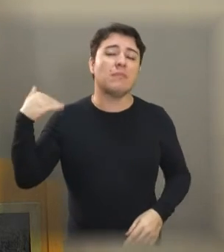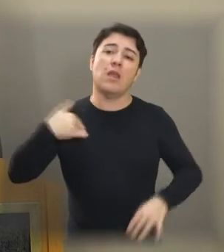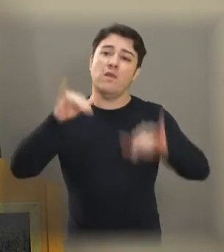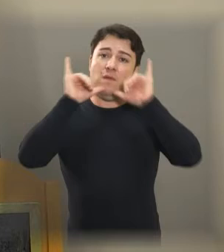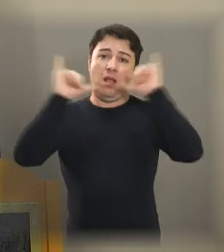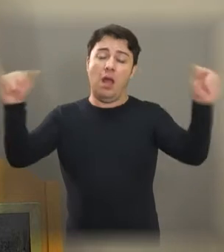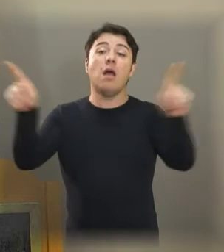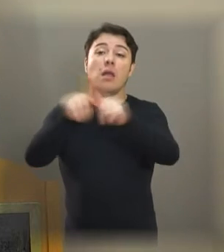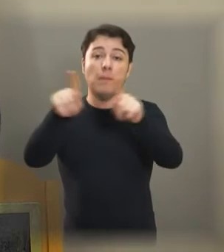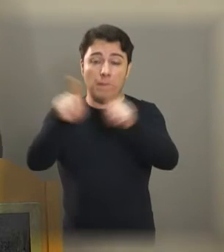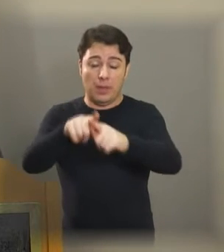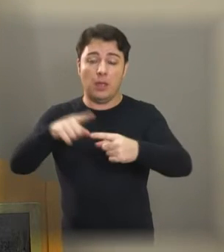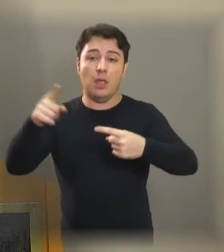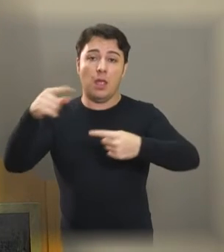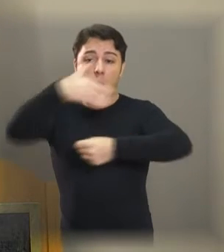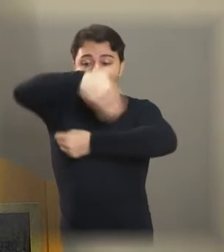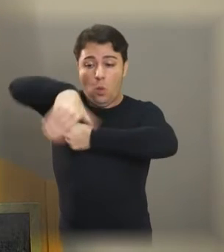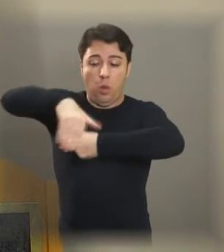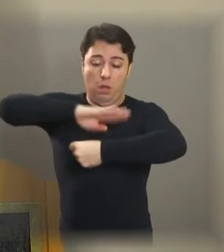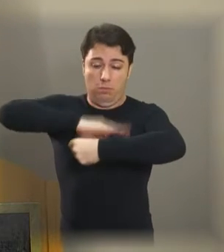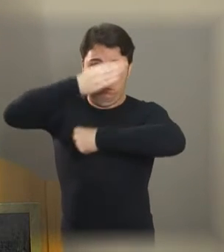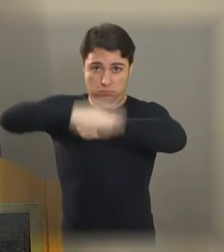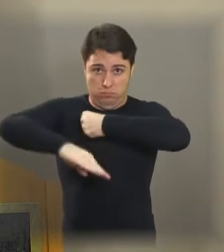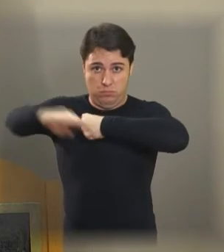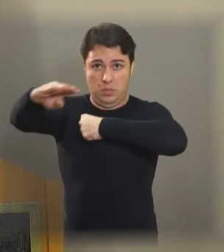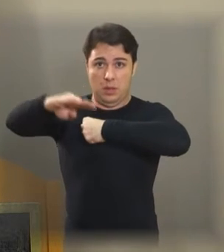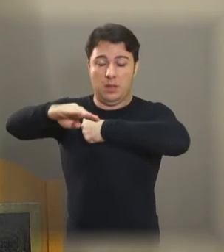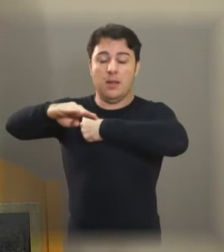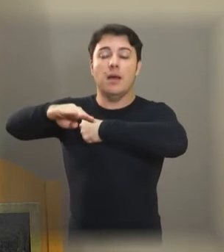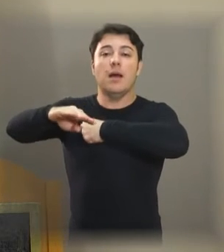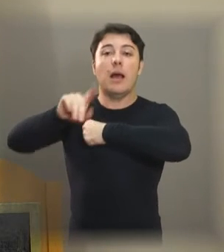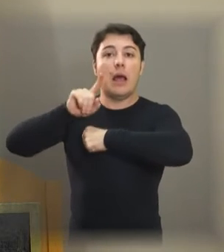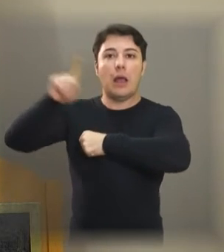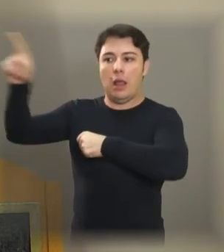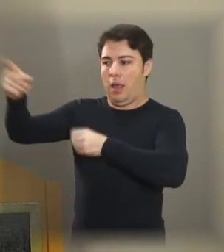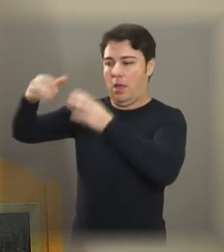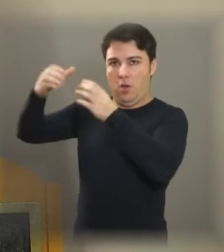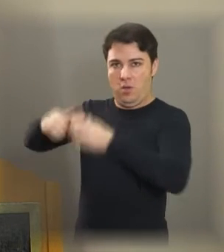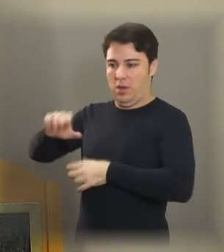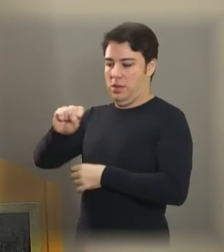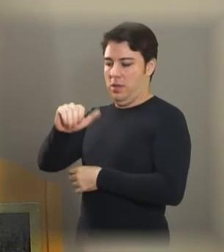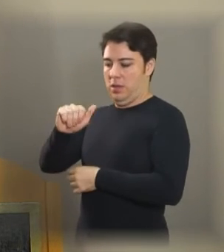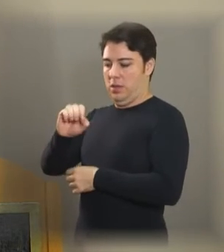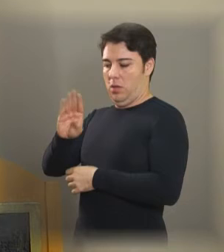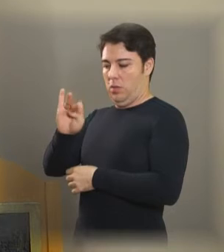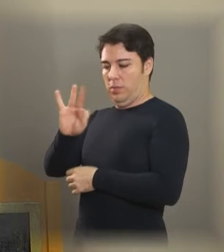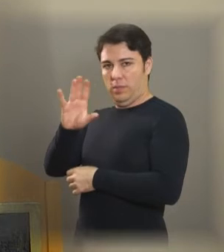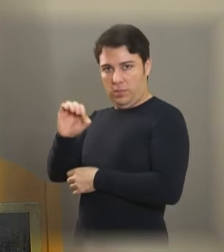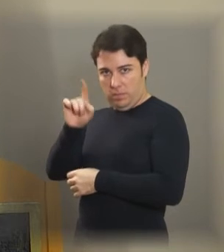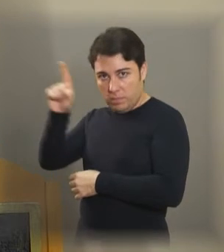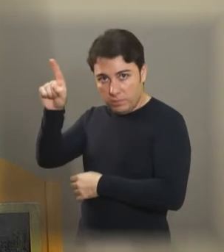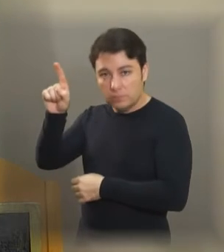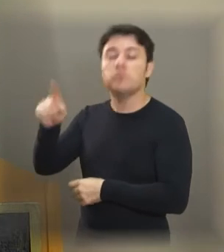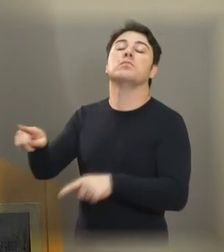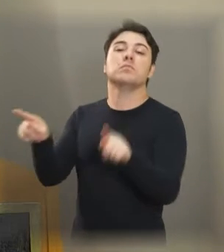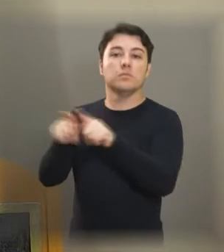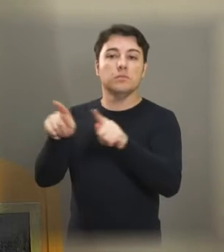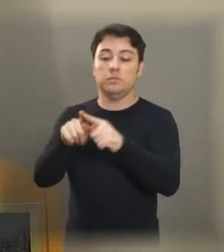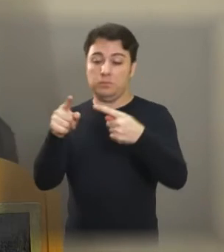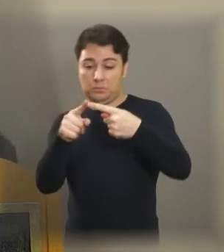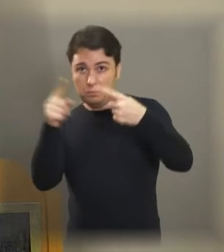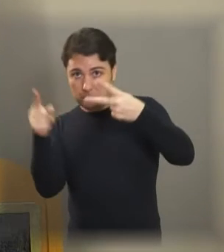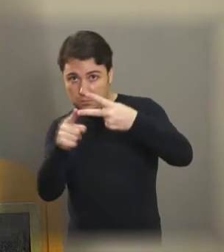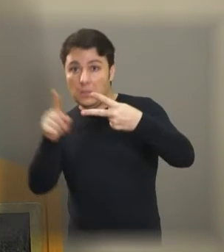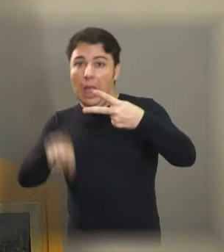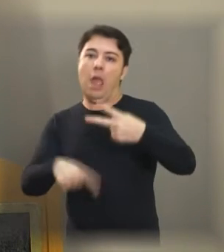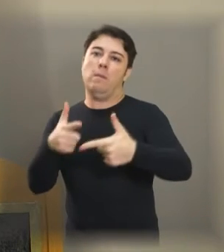também. A lombada na Engenheiro Prudente, a lombada na José Barbante Neto com a Miguel Posse e esse